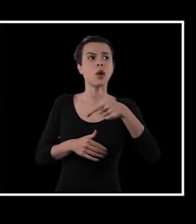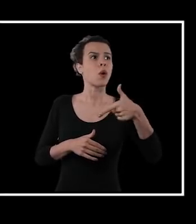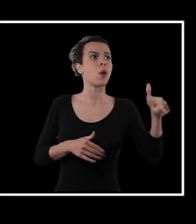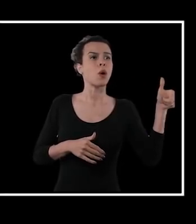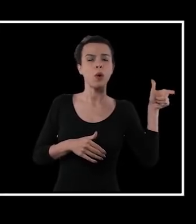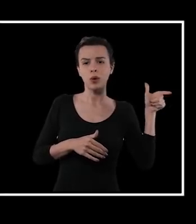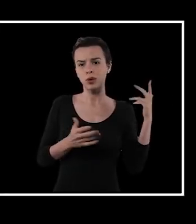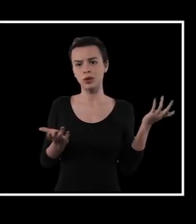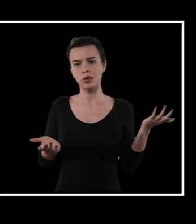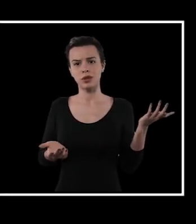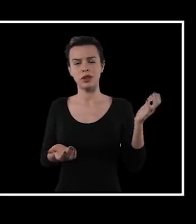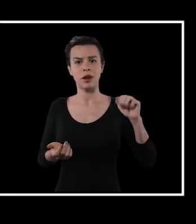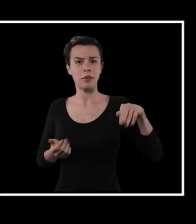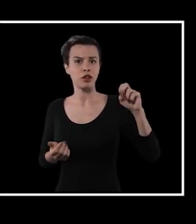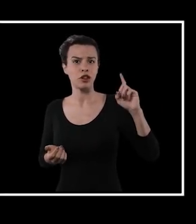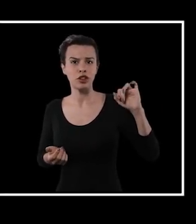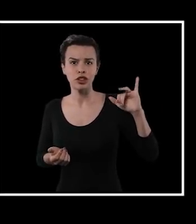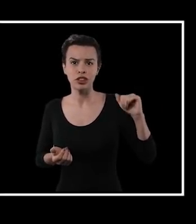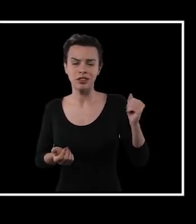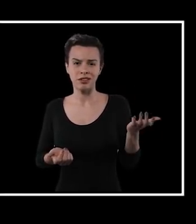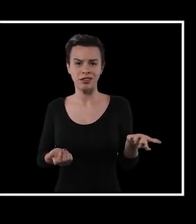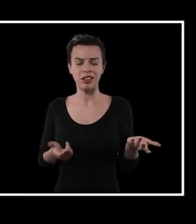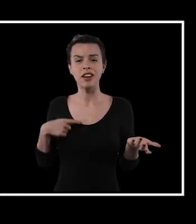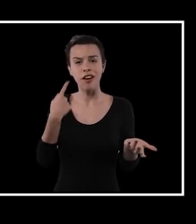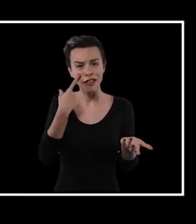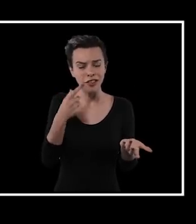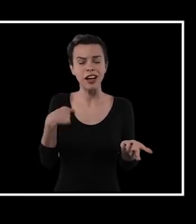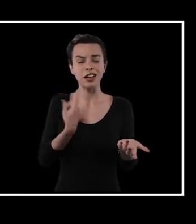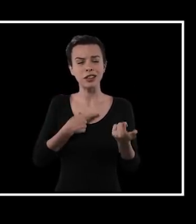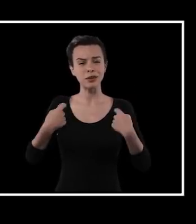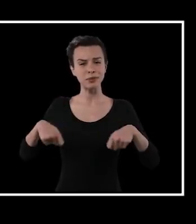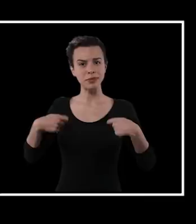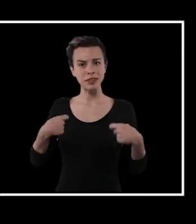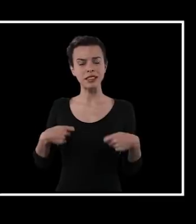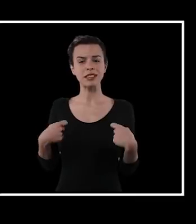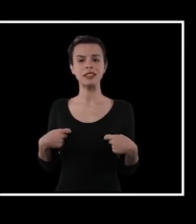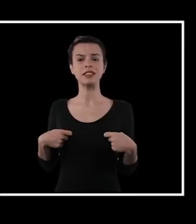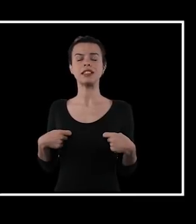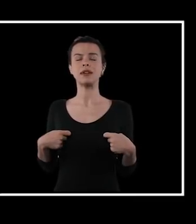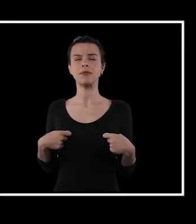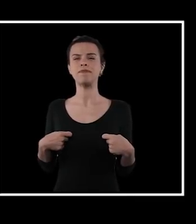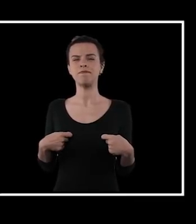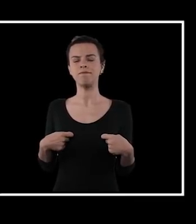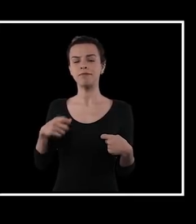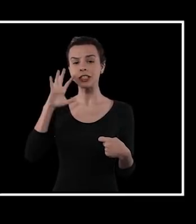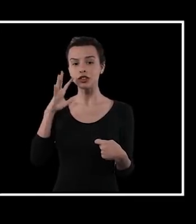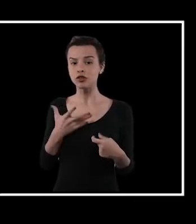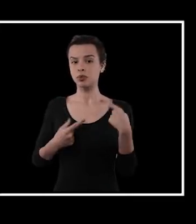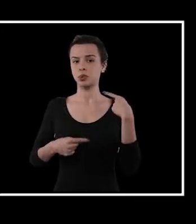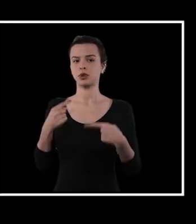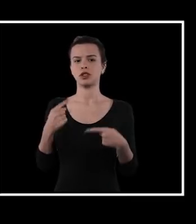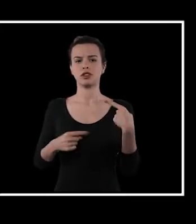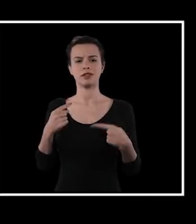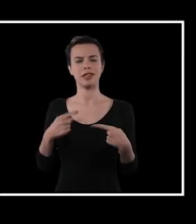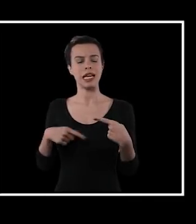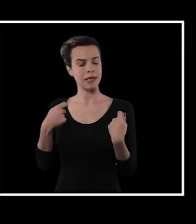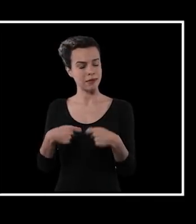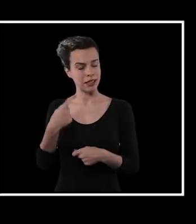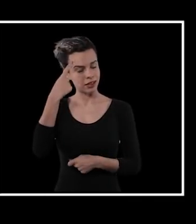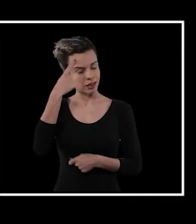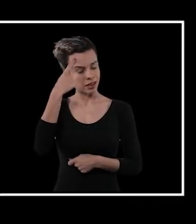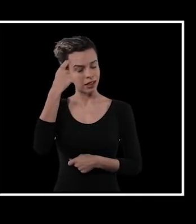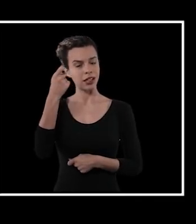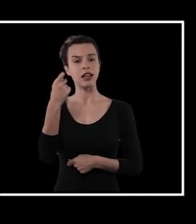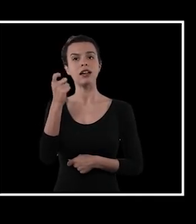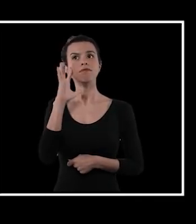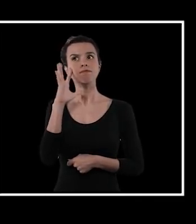assistindo o Nerdologia, que elas deveriam fazer. Então, veja só o que a gente tem que fazer. A gente precisa, de alguma maneira, criar... Isso é uma decisão política.